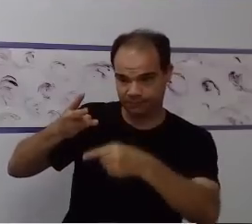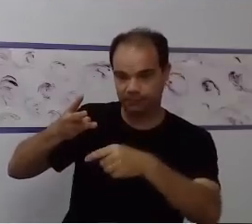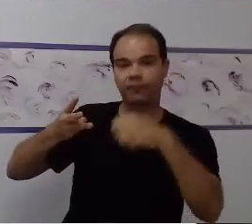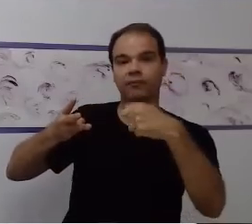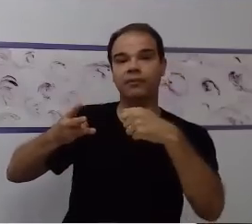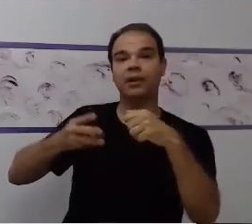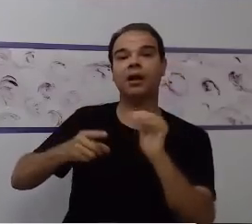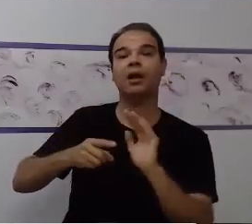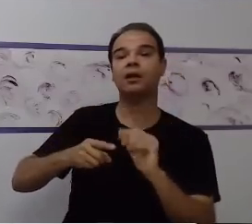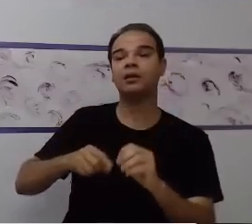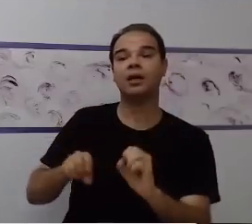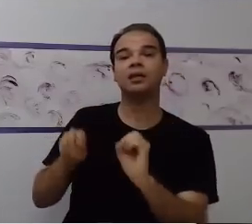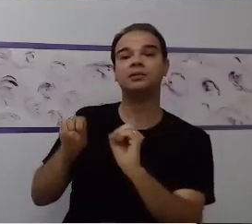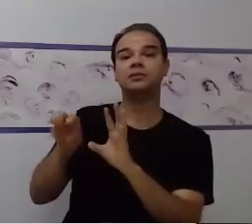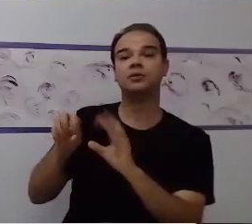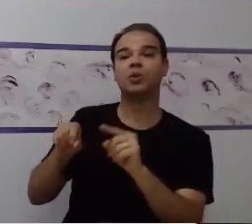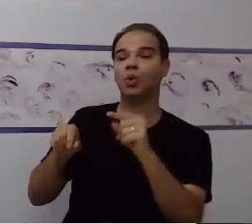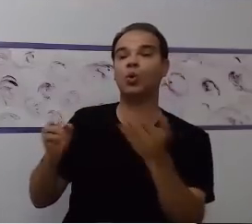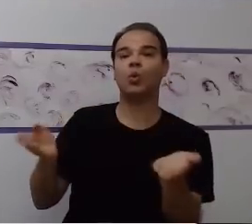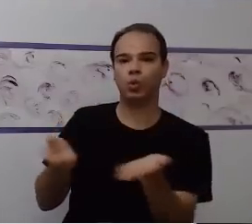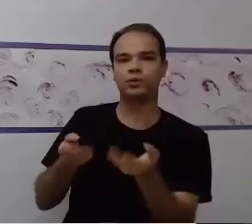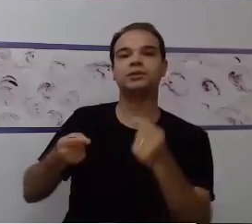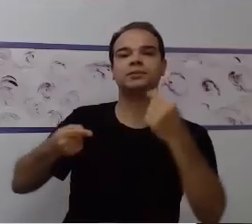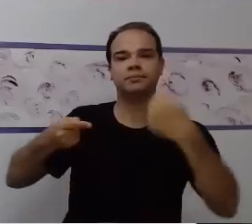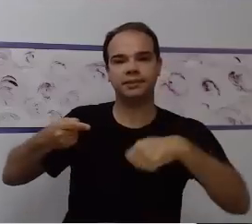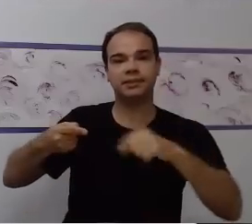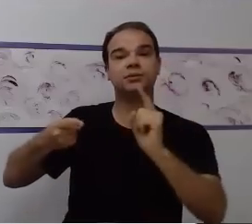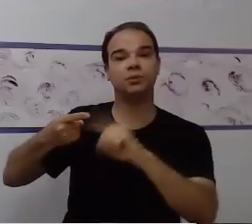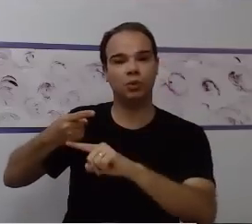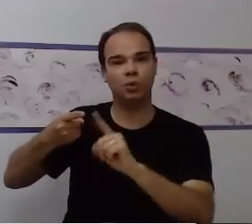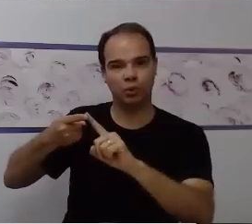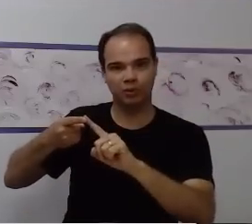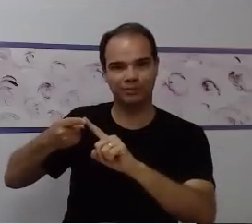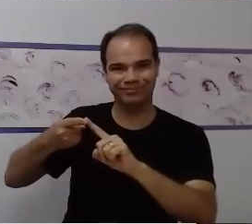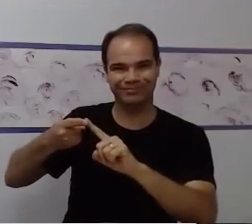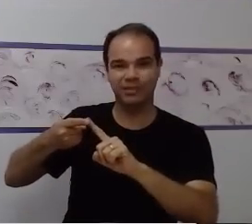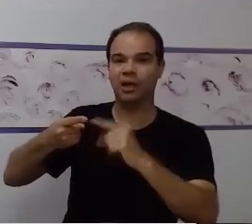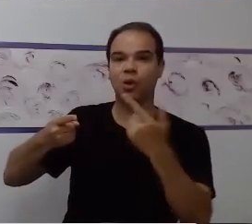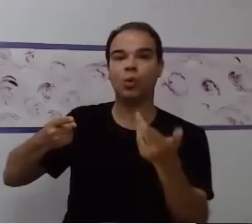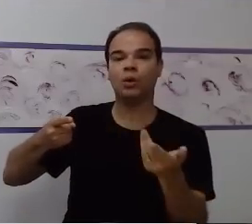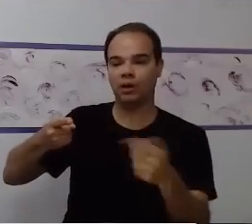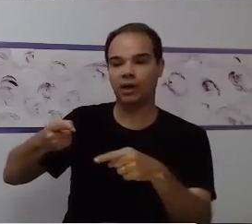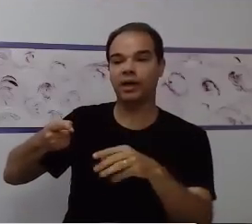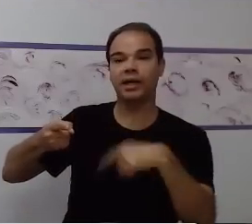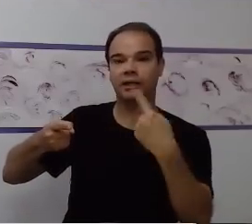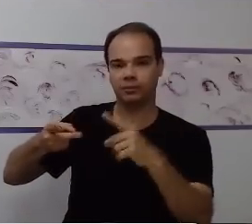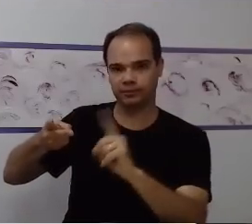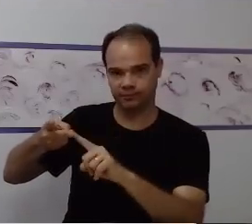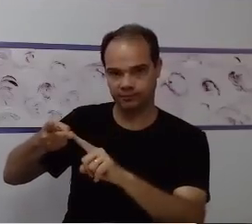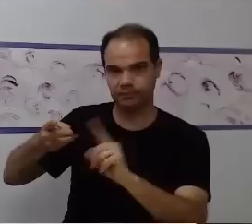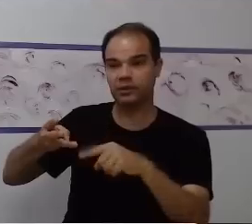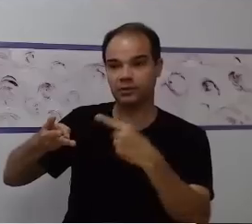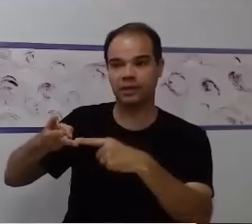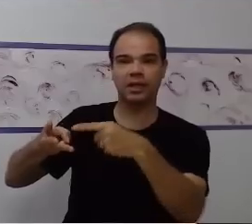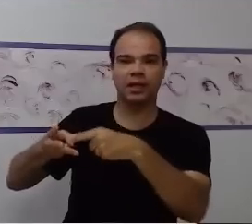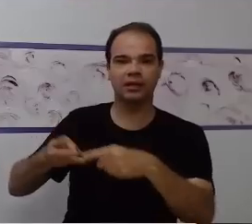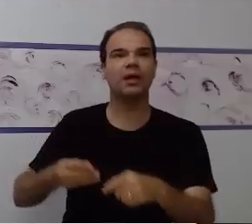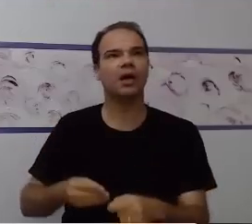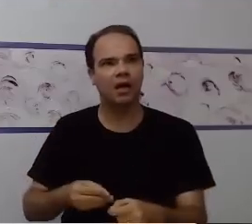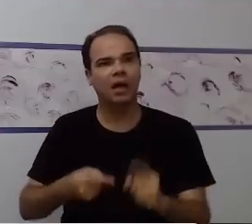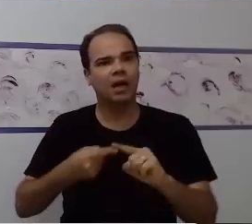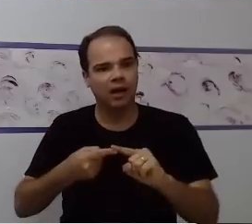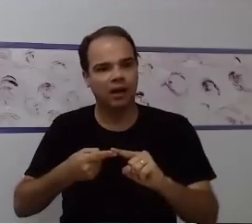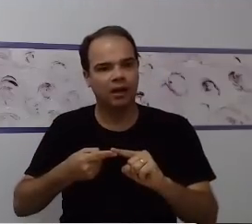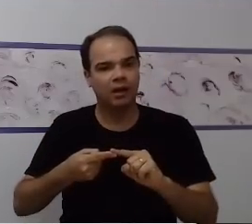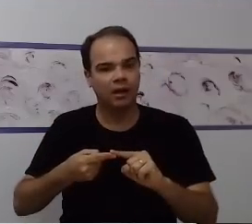antecipar para ela poder saber o que é que ela tem que fazer e não simplesmente pensar naquela forma mecânica, automática, que ele já